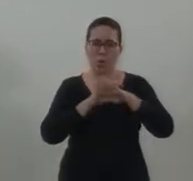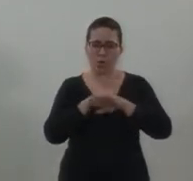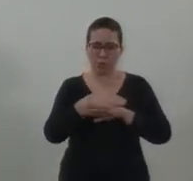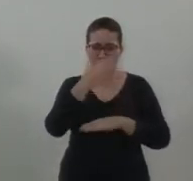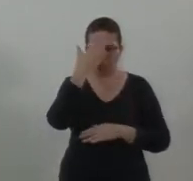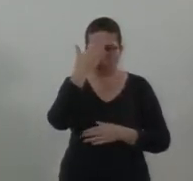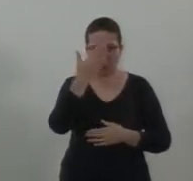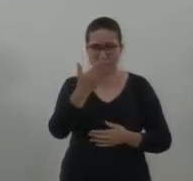obrigada.